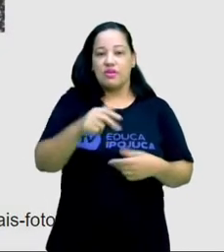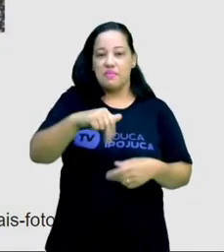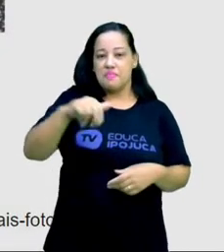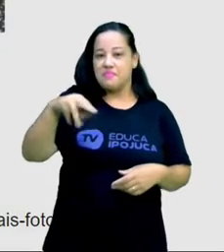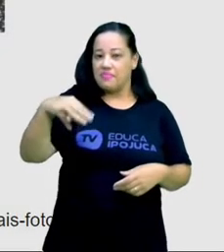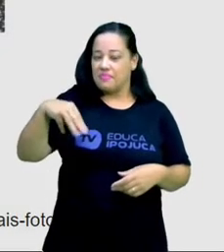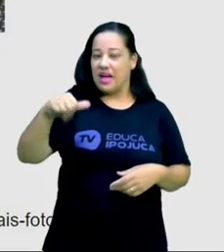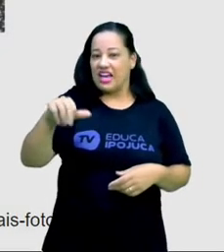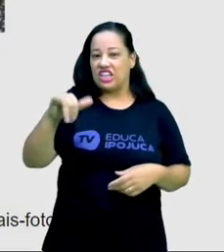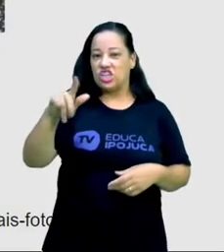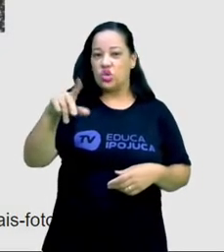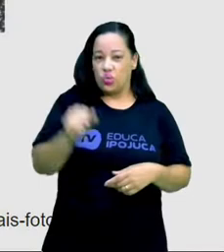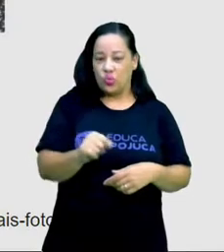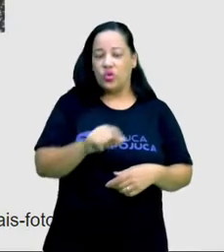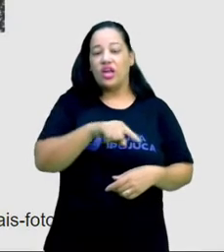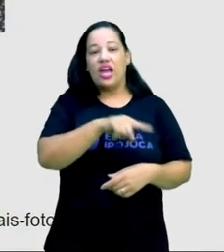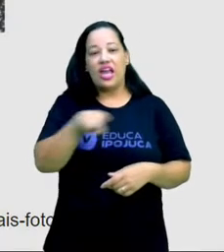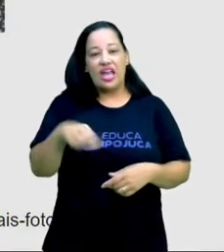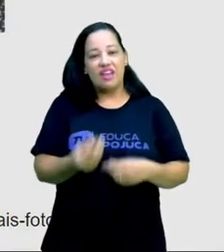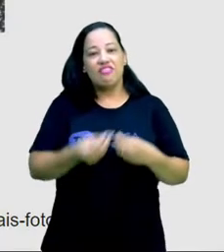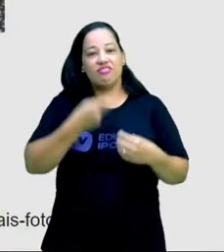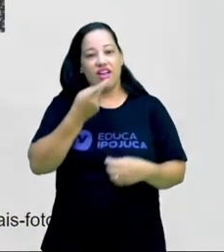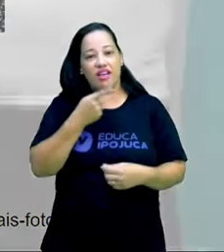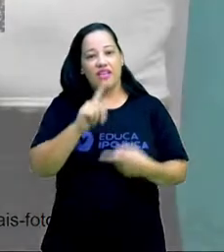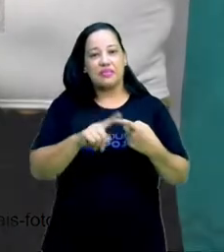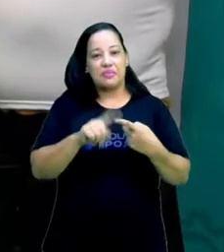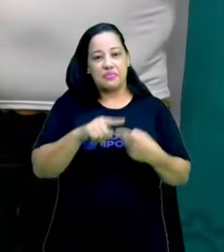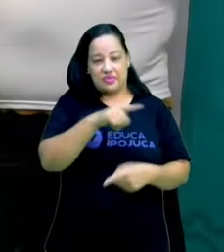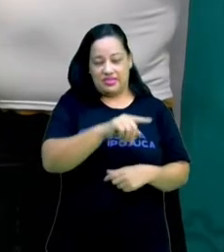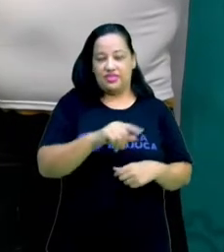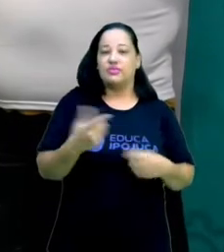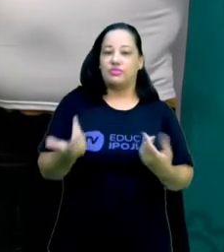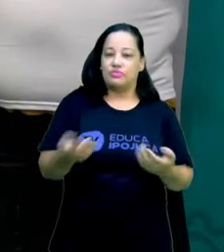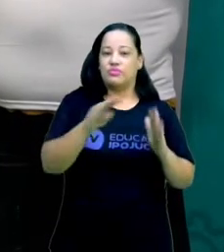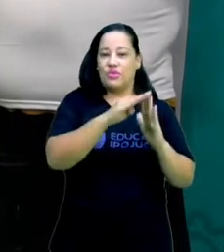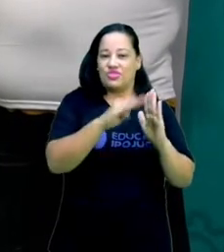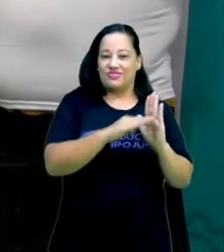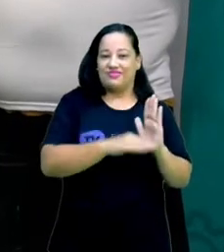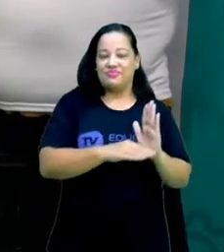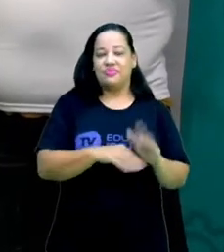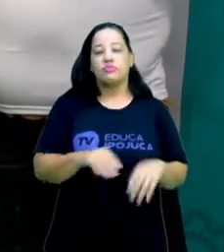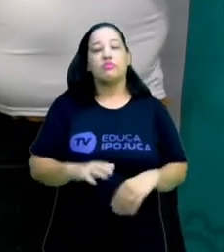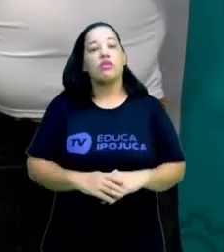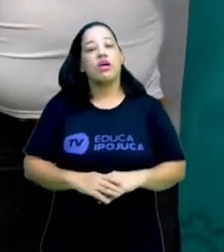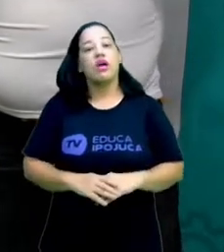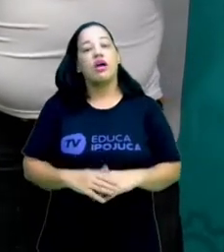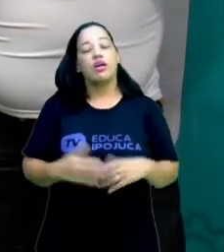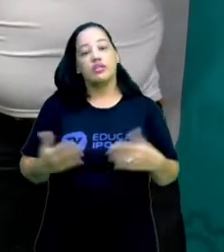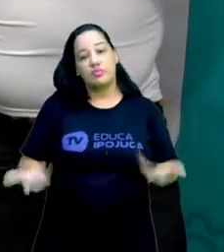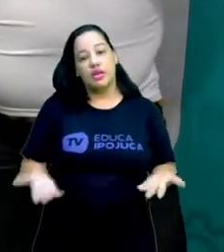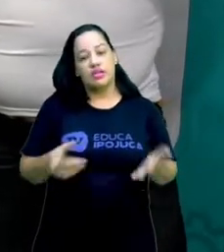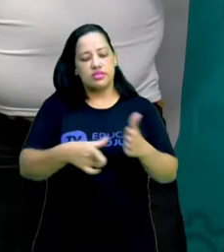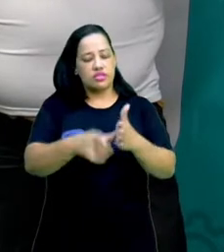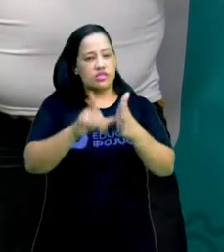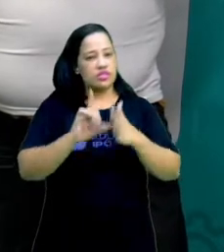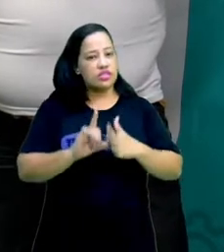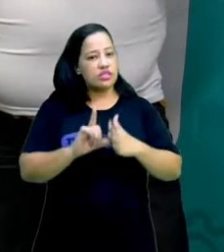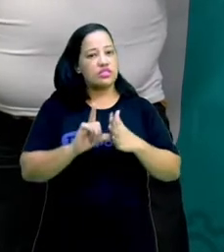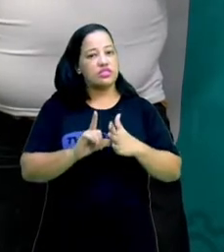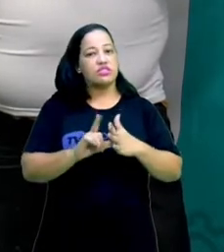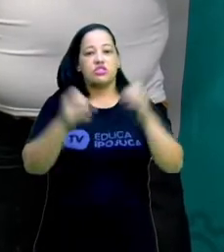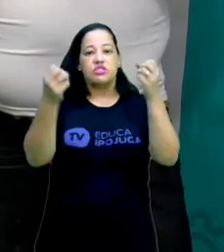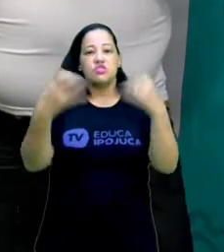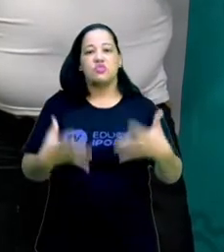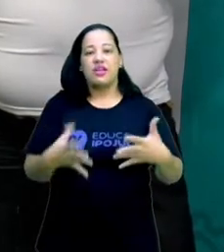Tamara vai falar sobre o projeto IpoCampus. Mas antes disso, a gente vai falar sobre a